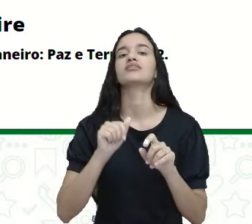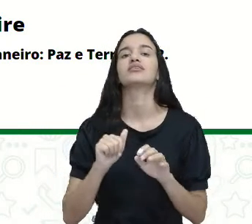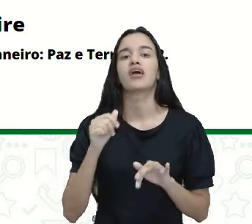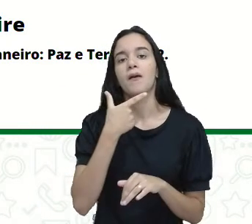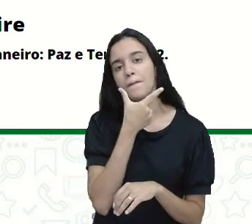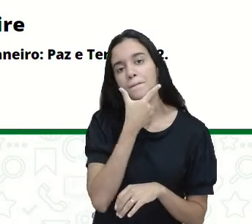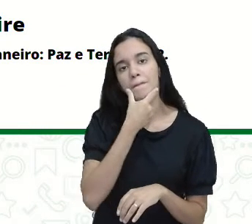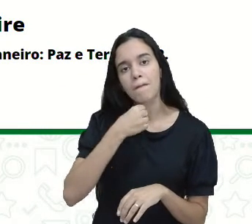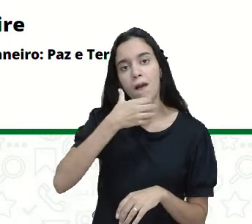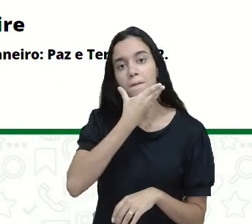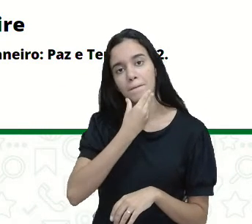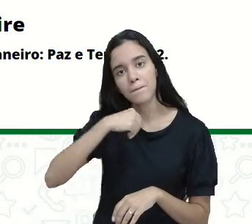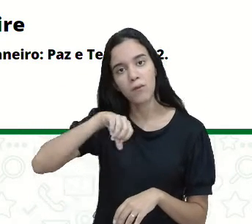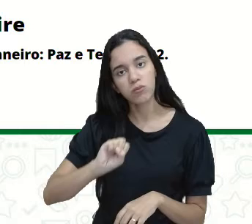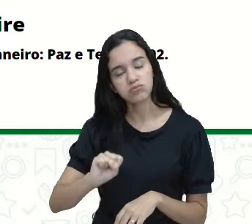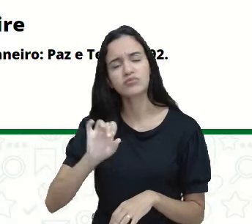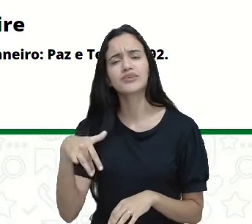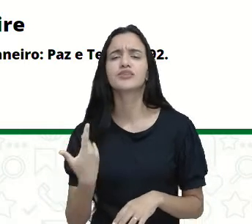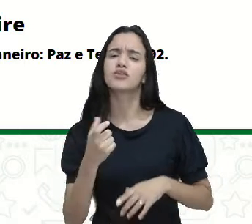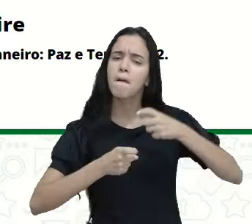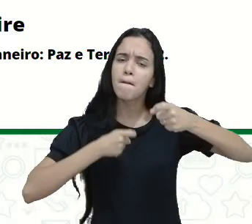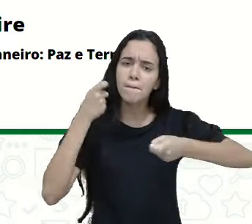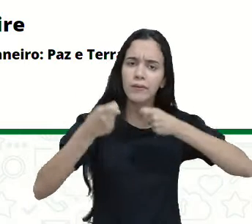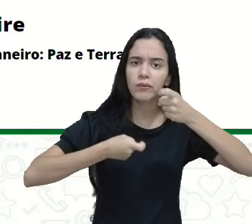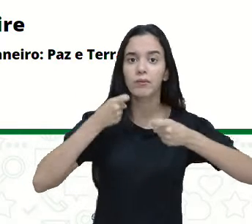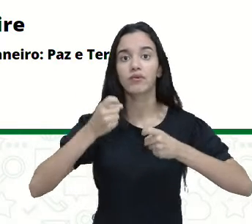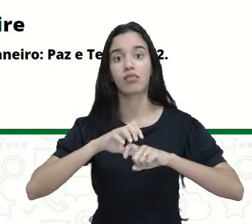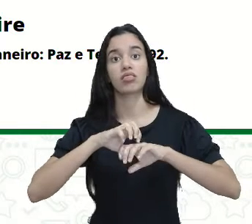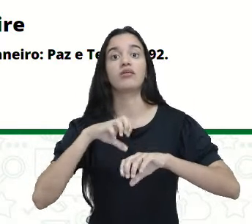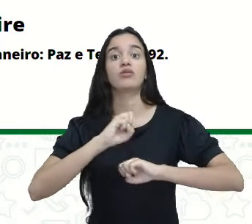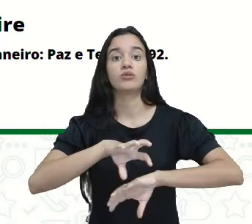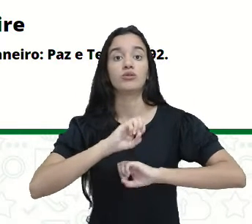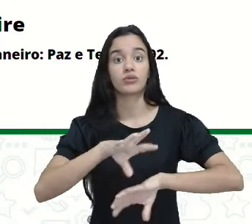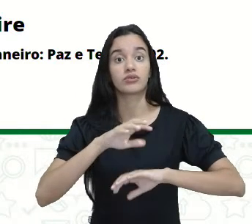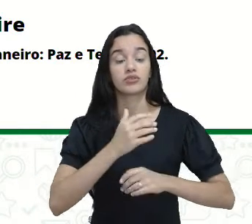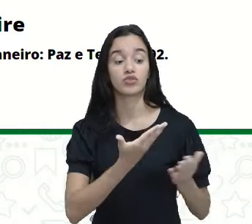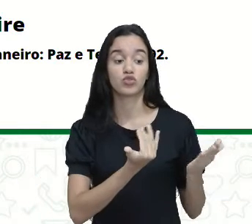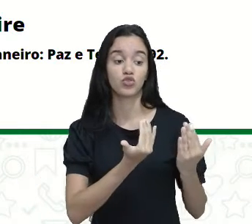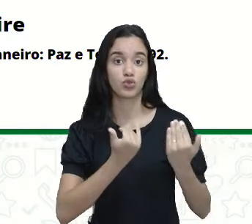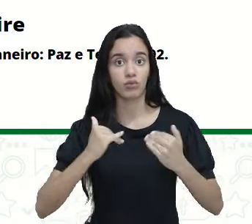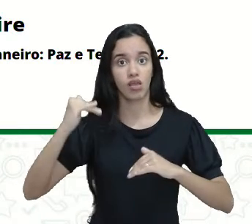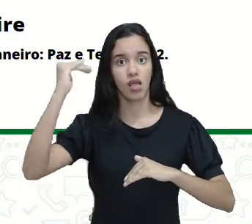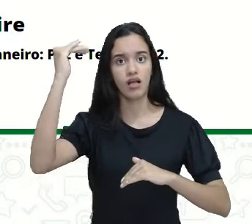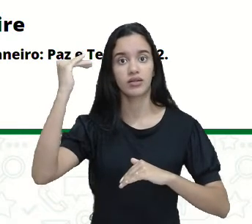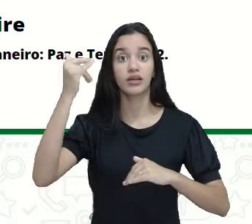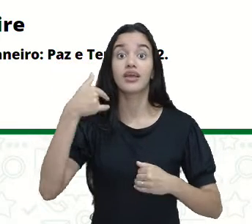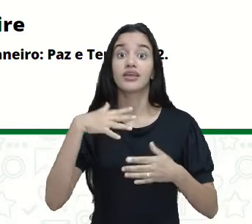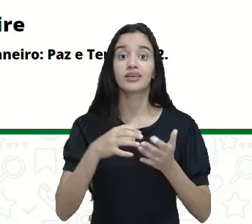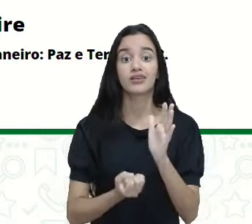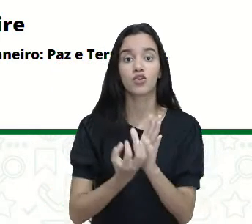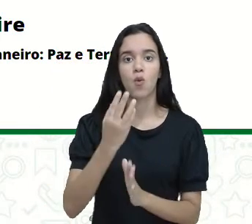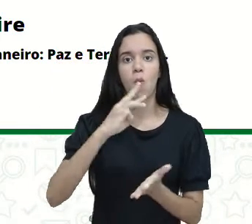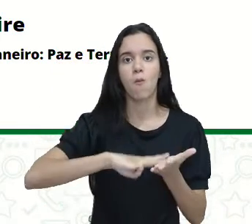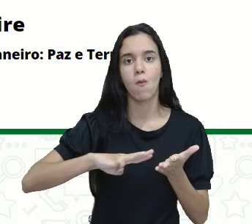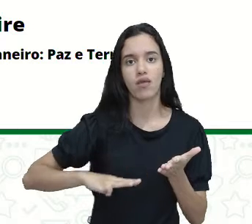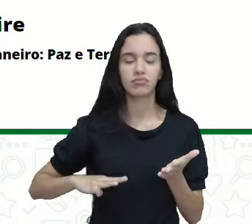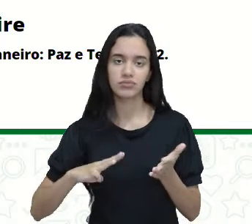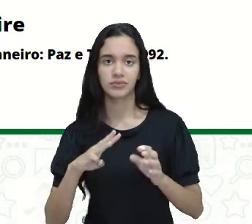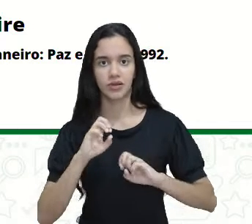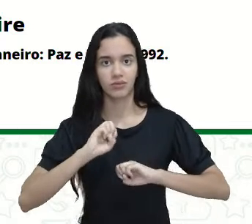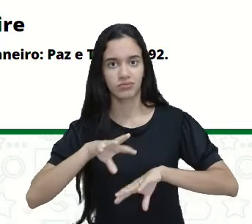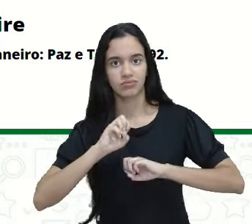educador brasileiro e que se preocupou muito com a educação de jovens e adultos, né? Criou até um método para este